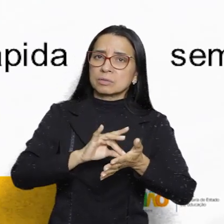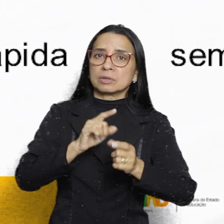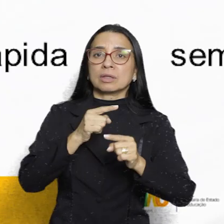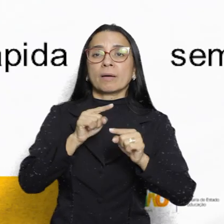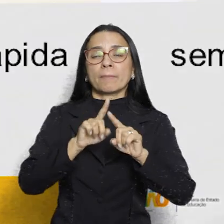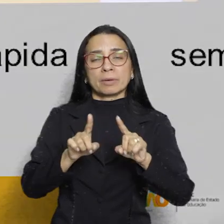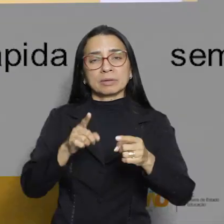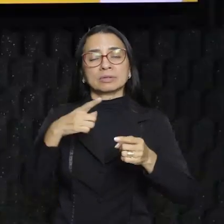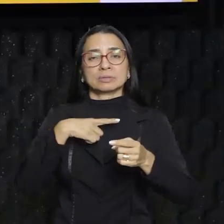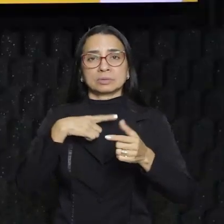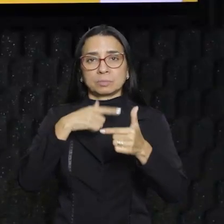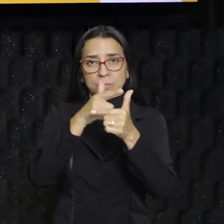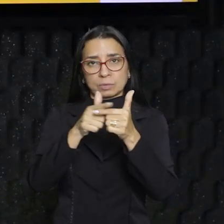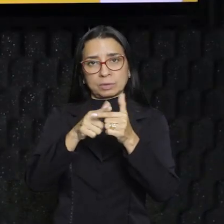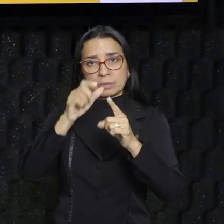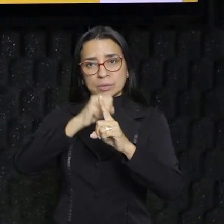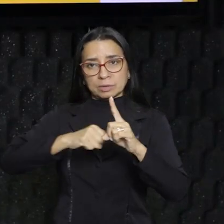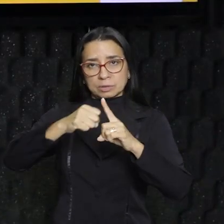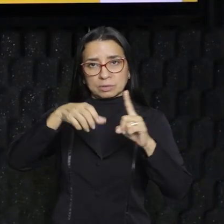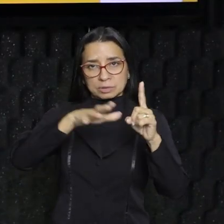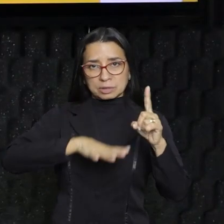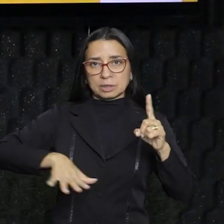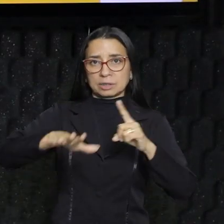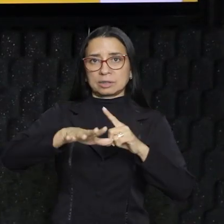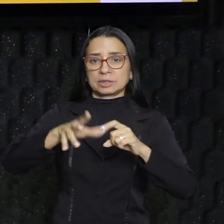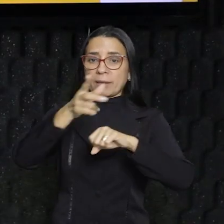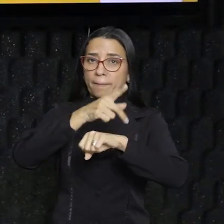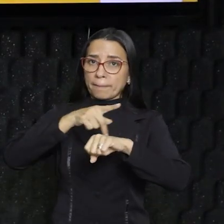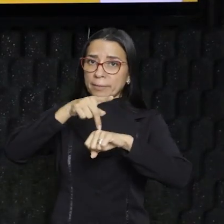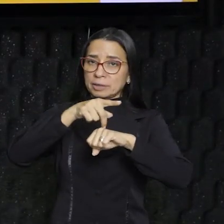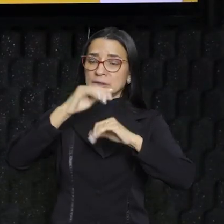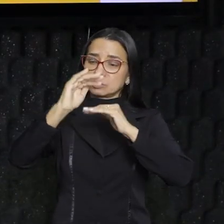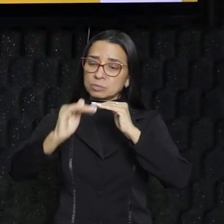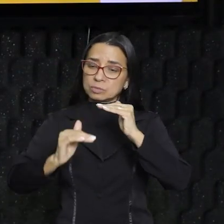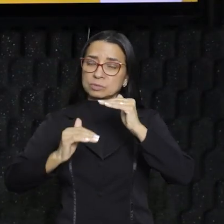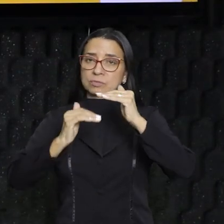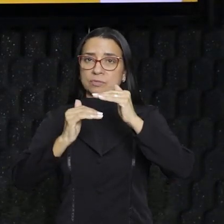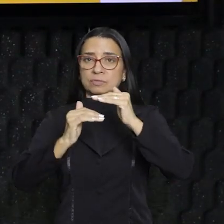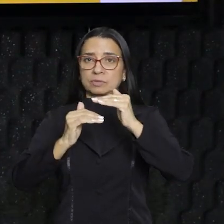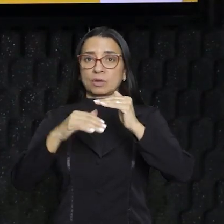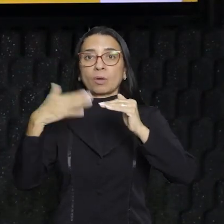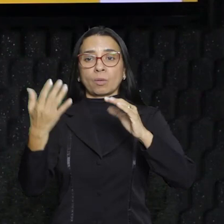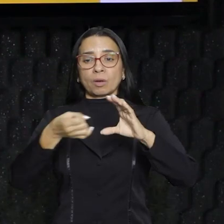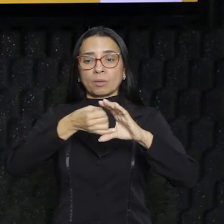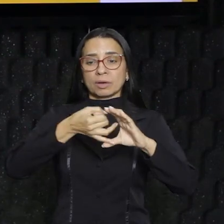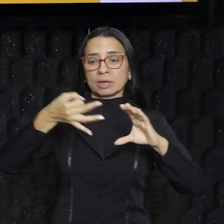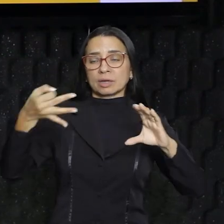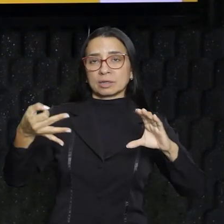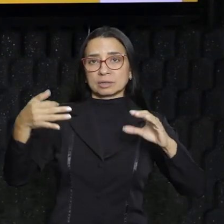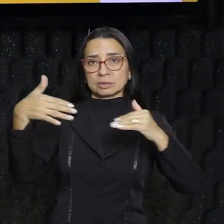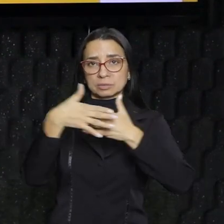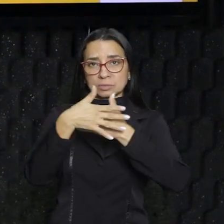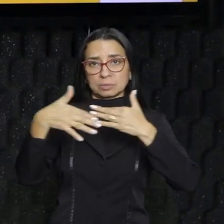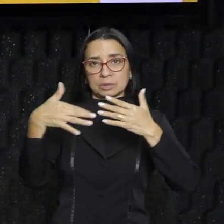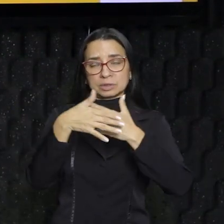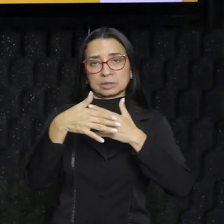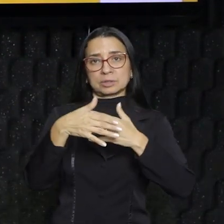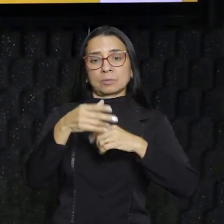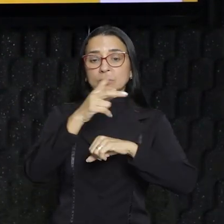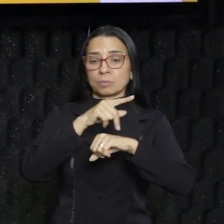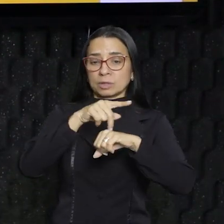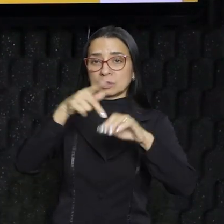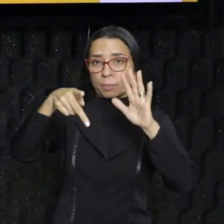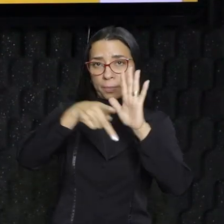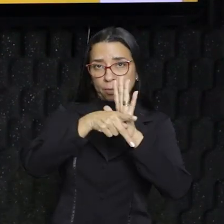tem problemas sociais. E também países como os subdesenvolvidos. Qual é a característica de urbanização destes países? Se